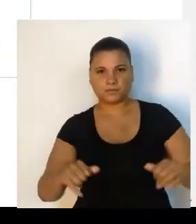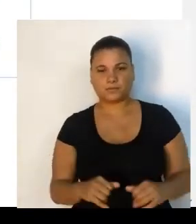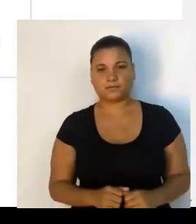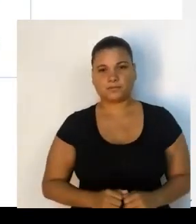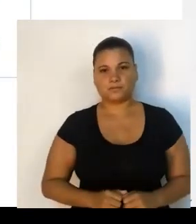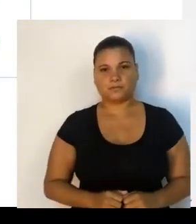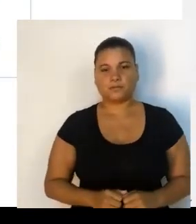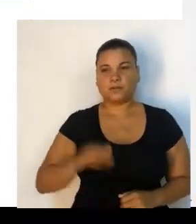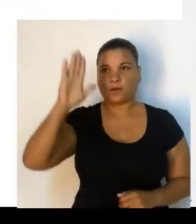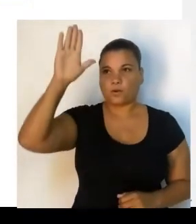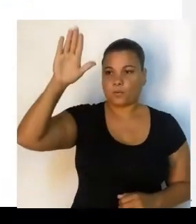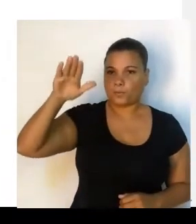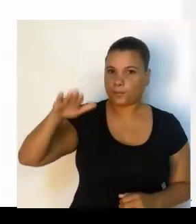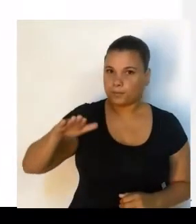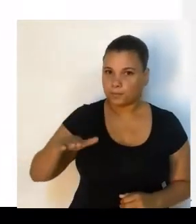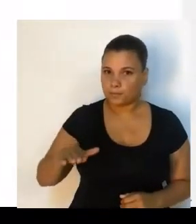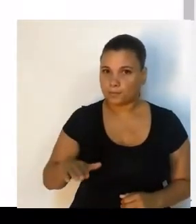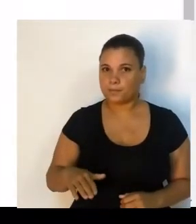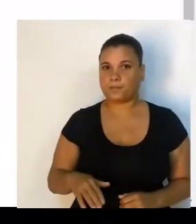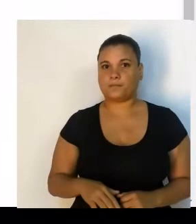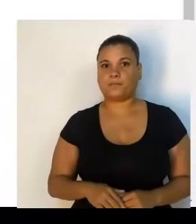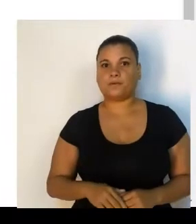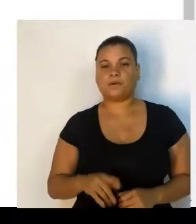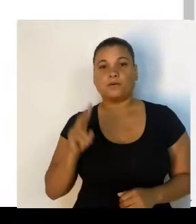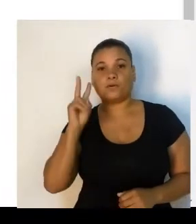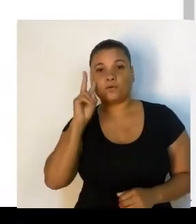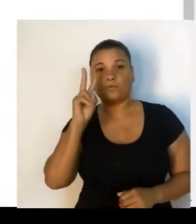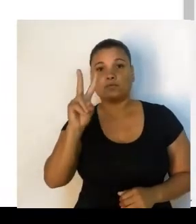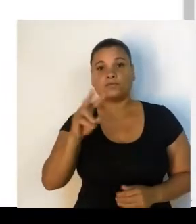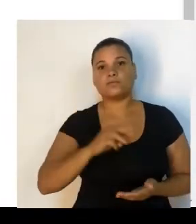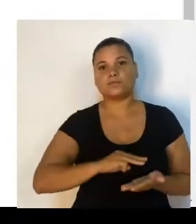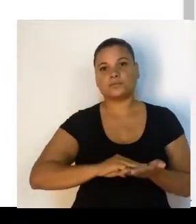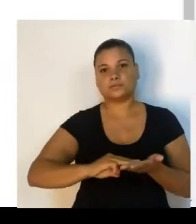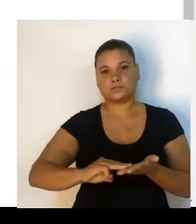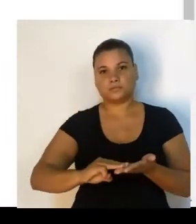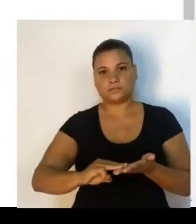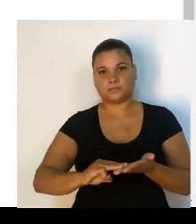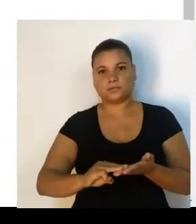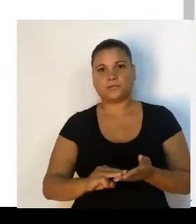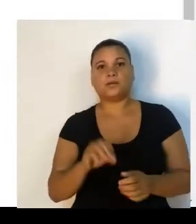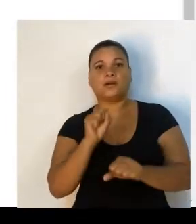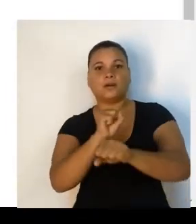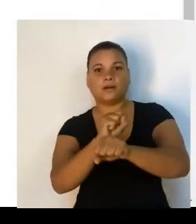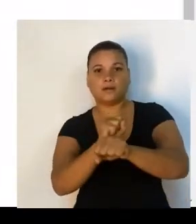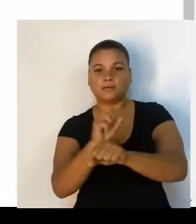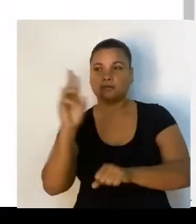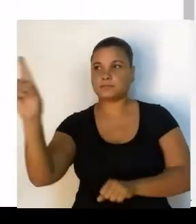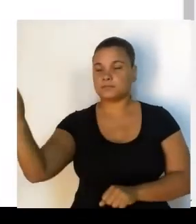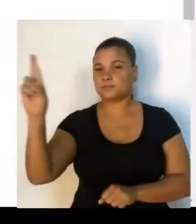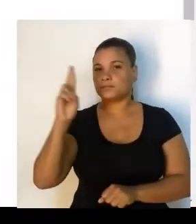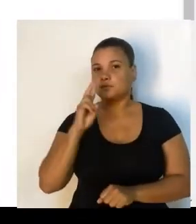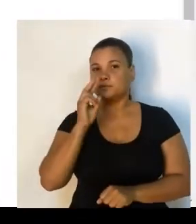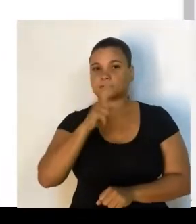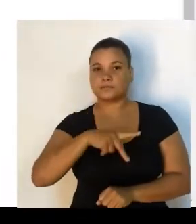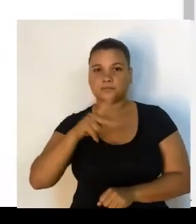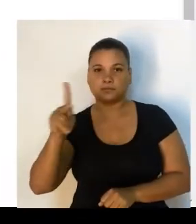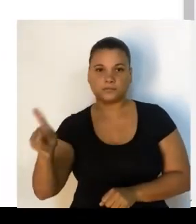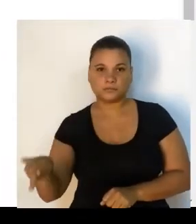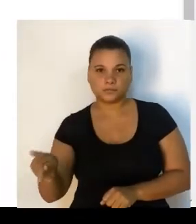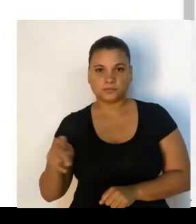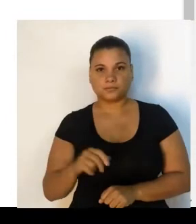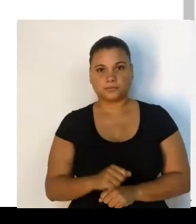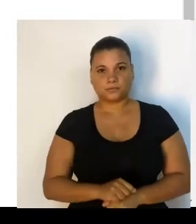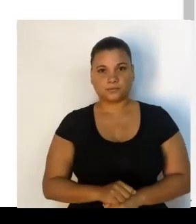para ver a sua mensagem. Agora, é só acompanhar a resposta do professor. Para